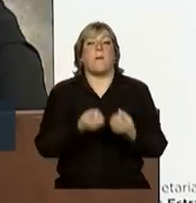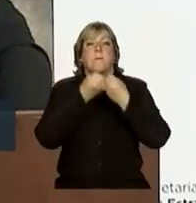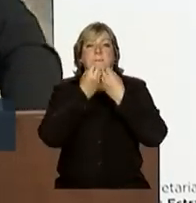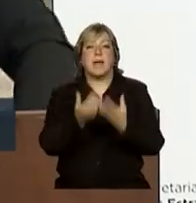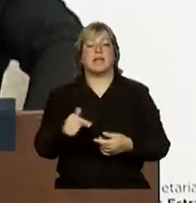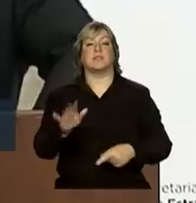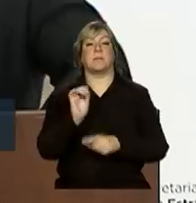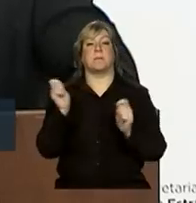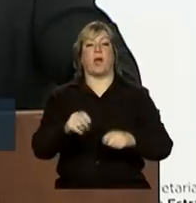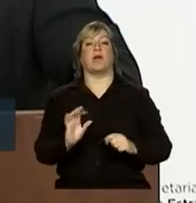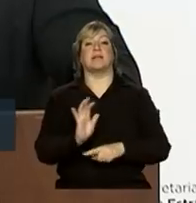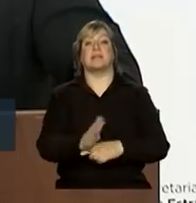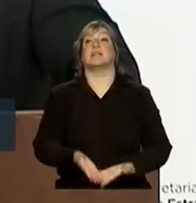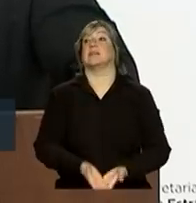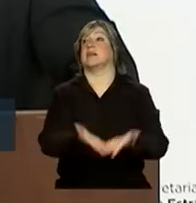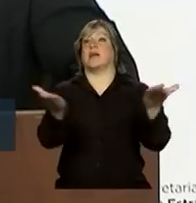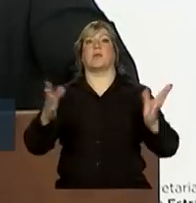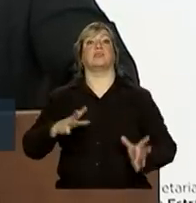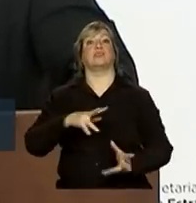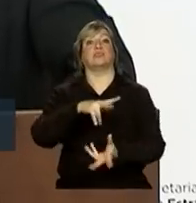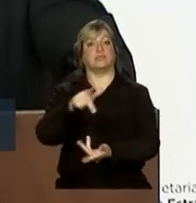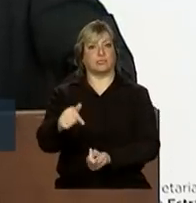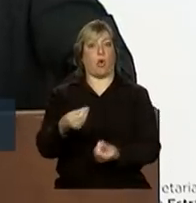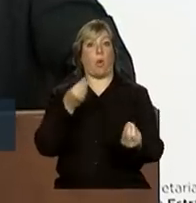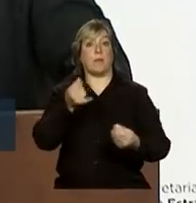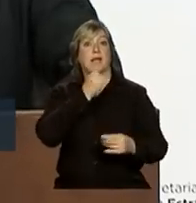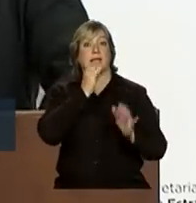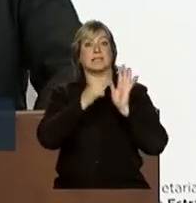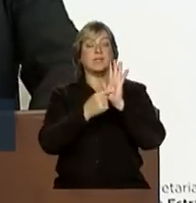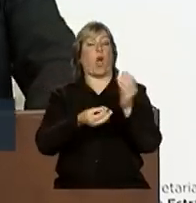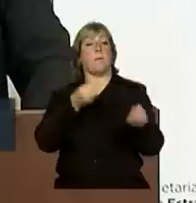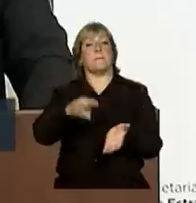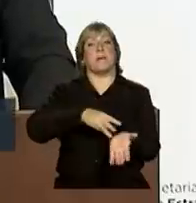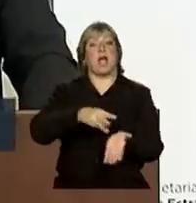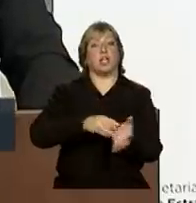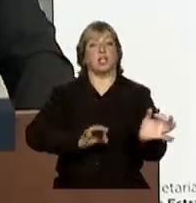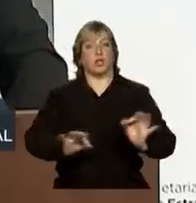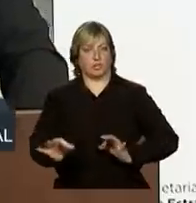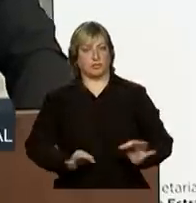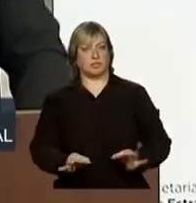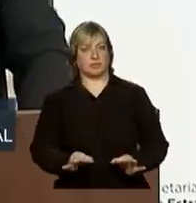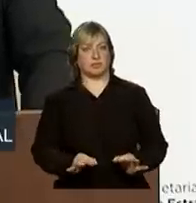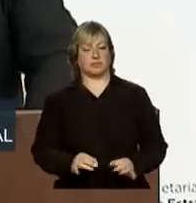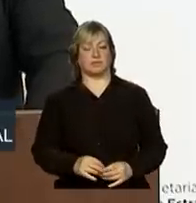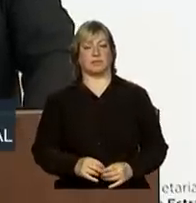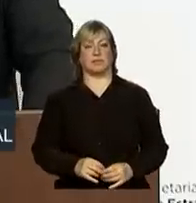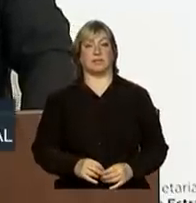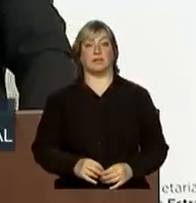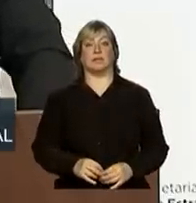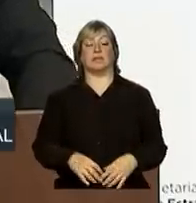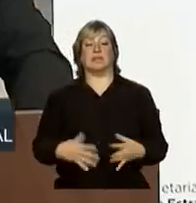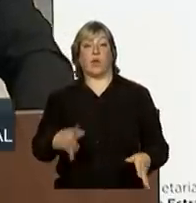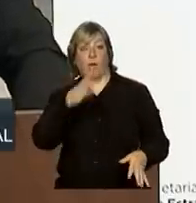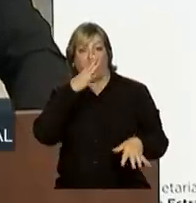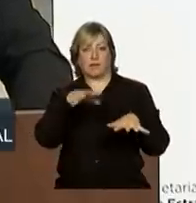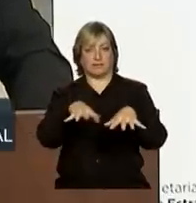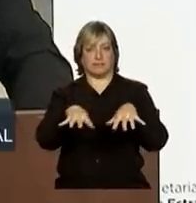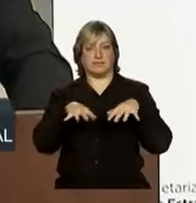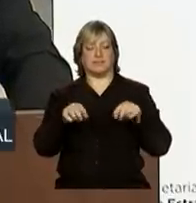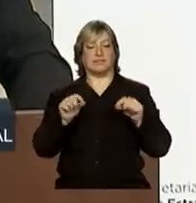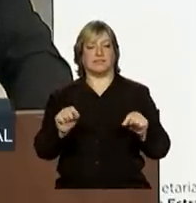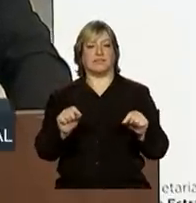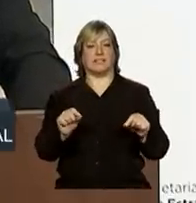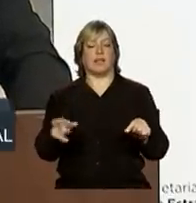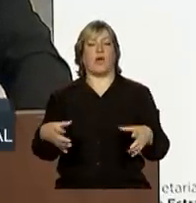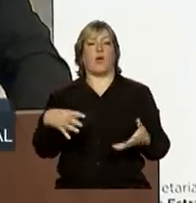pode trazer para o mundo, né? Como exemplo e como metodologia. Mas o que me impressiona e nos impressionou é o